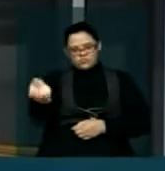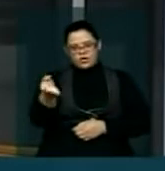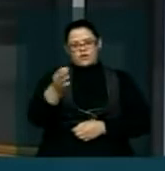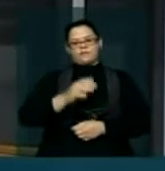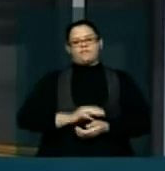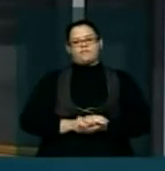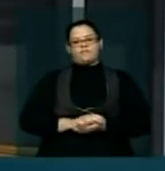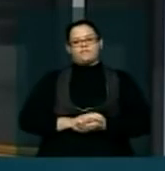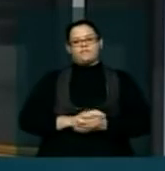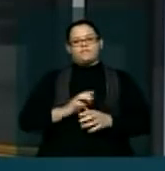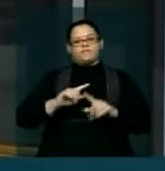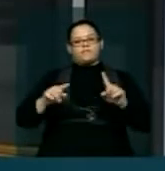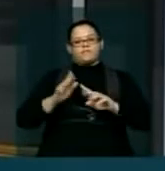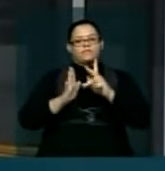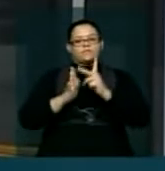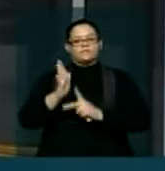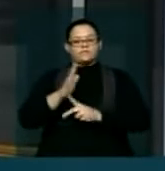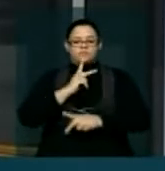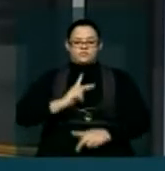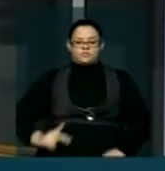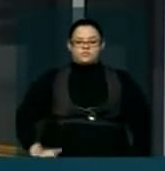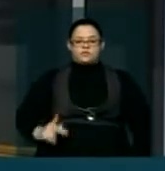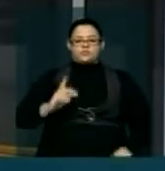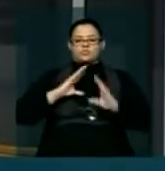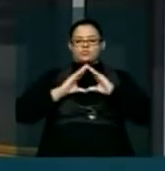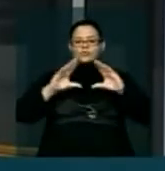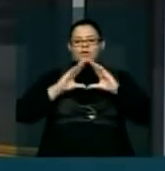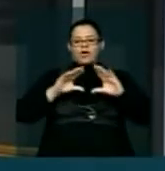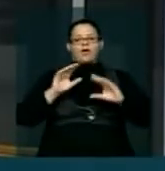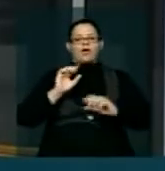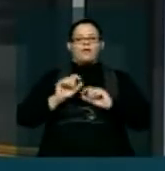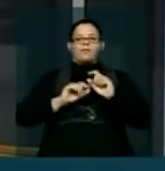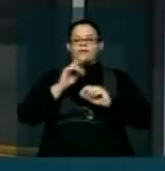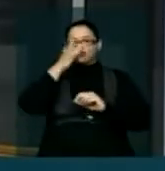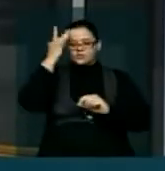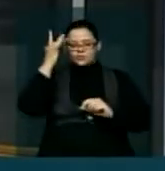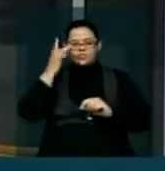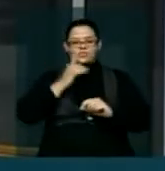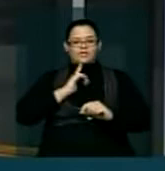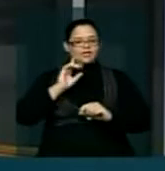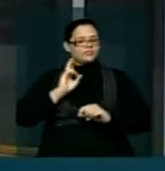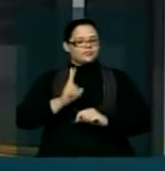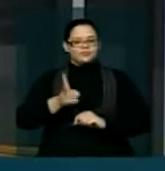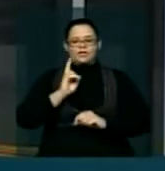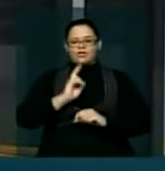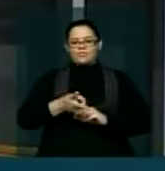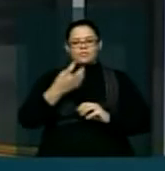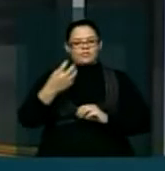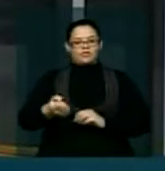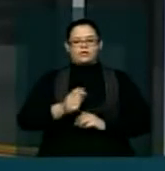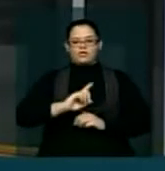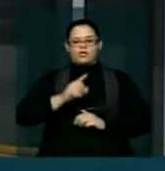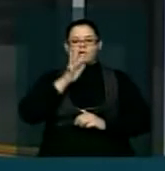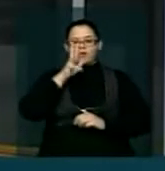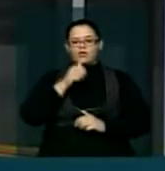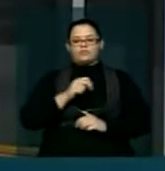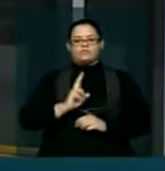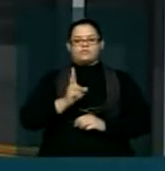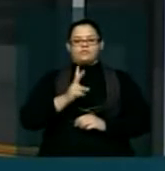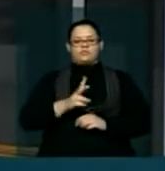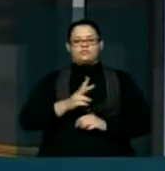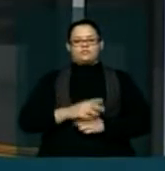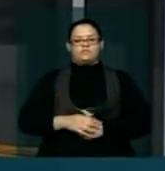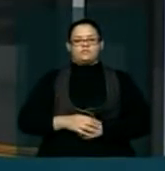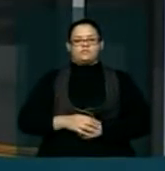Mas esse projeto, Sr. Presidente, tem convivido com um atraso. Não por falta de denodo de Sua Excelência, o Ministro da Integração, Fernando Bezerra